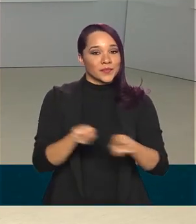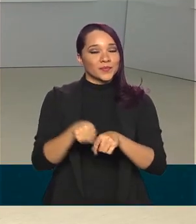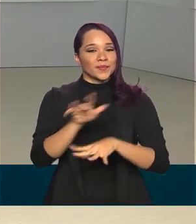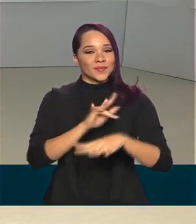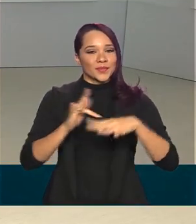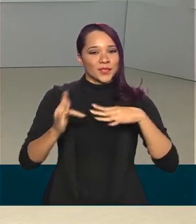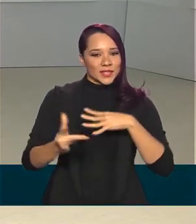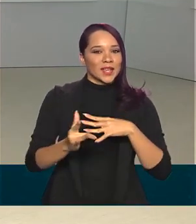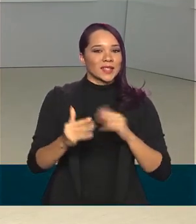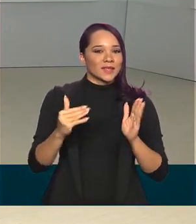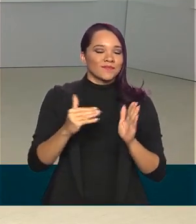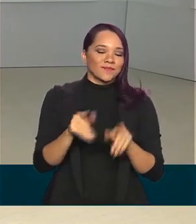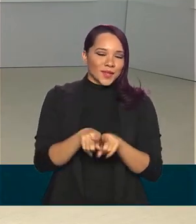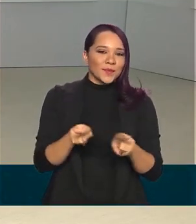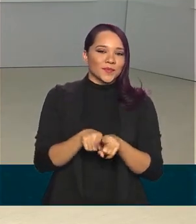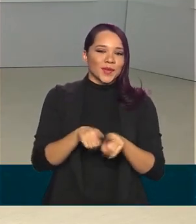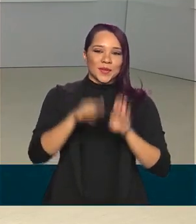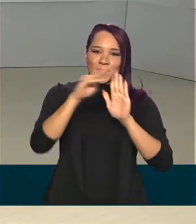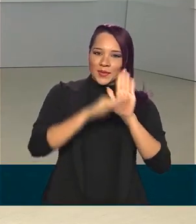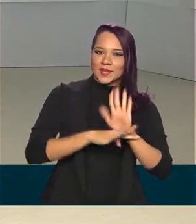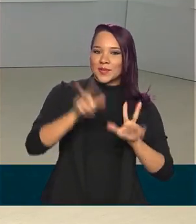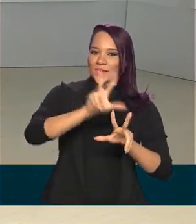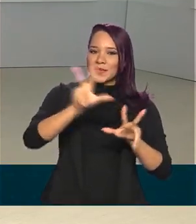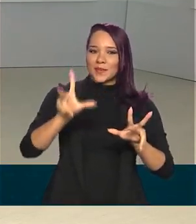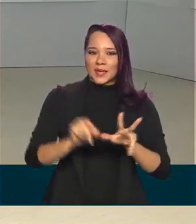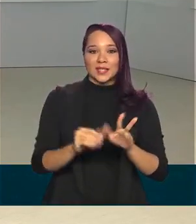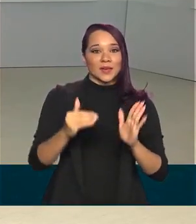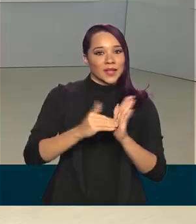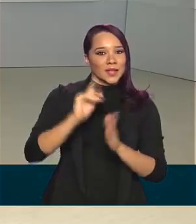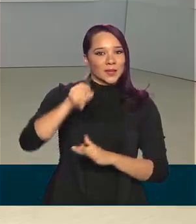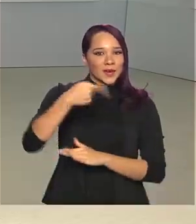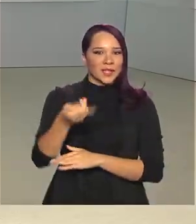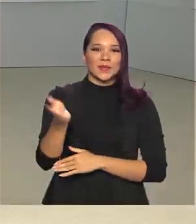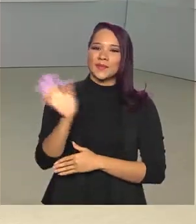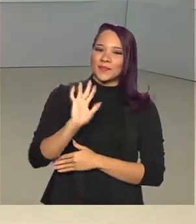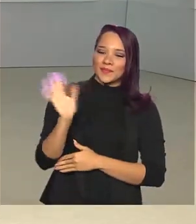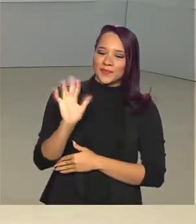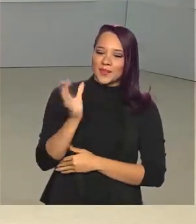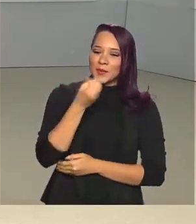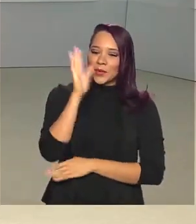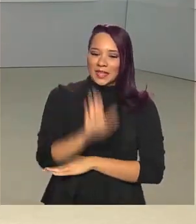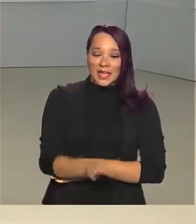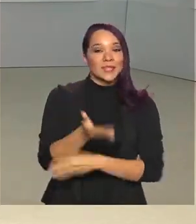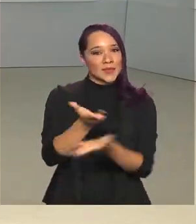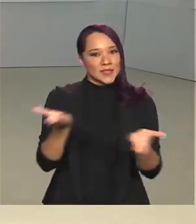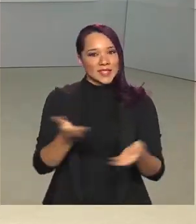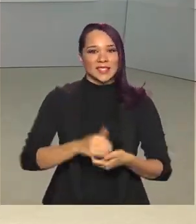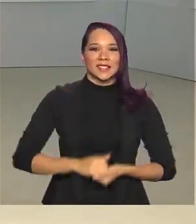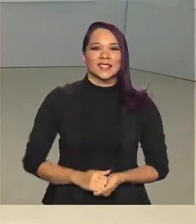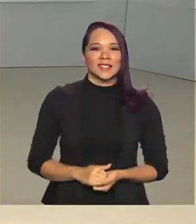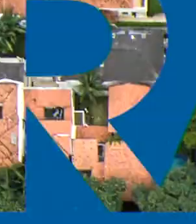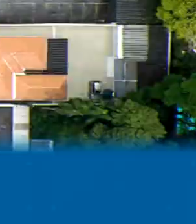pelas redes sociais e também pela programação da TV Brasil. Até a próxima edição. Uma boa tarde para você.